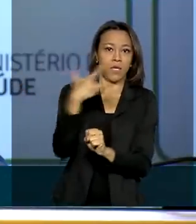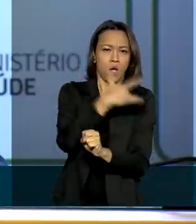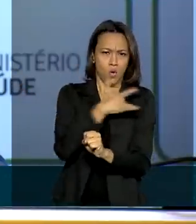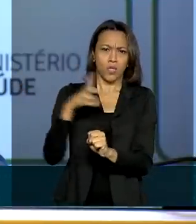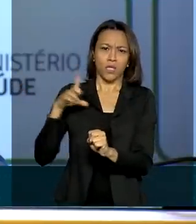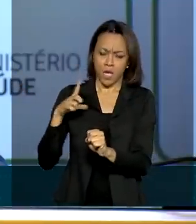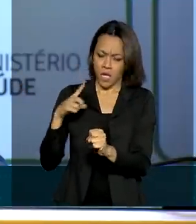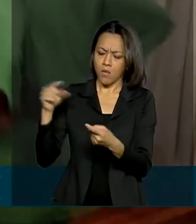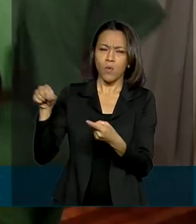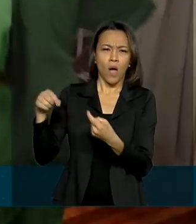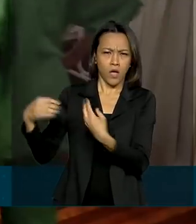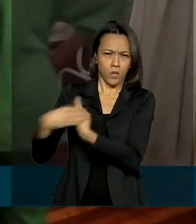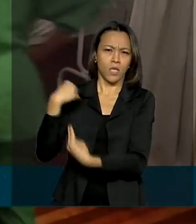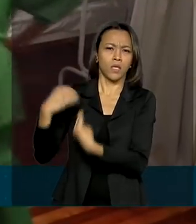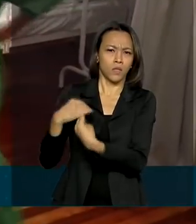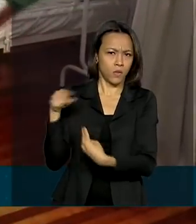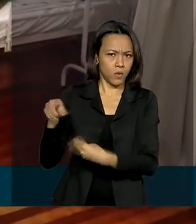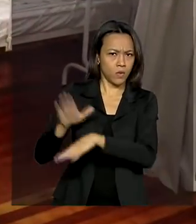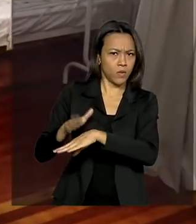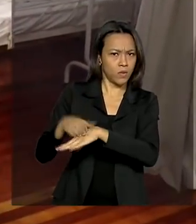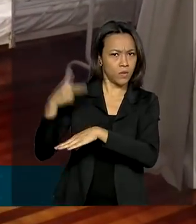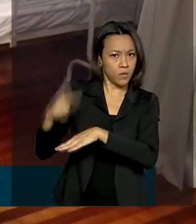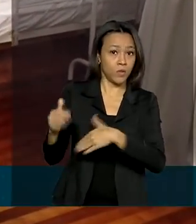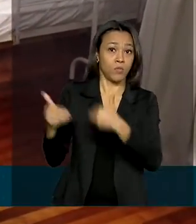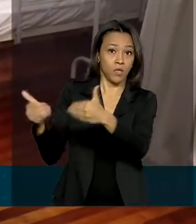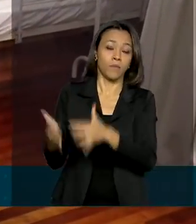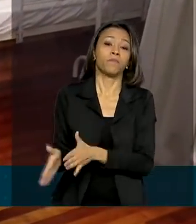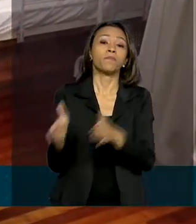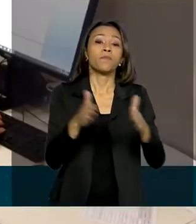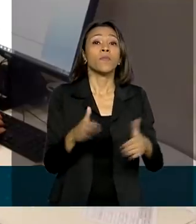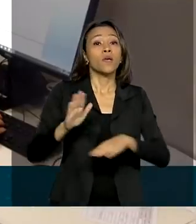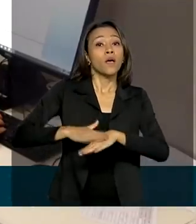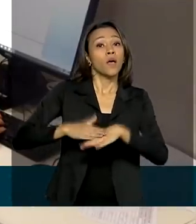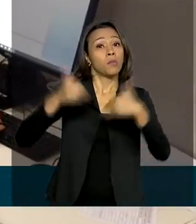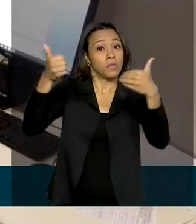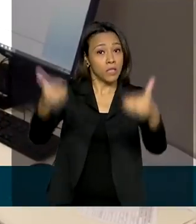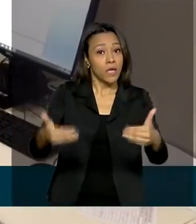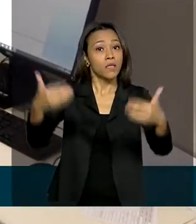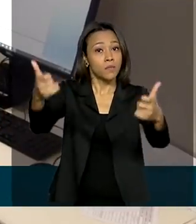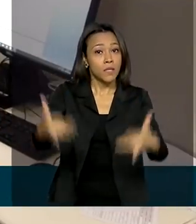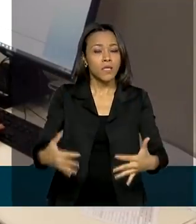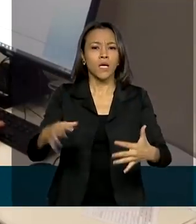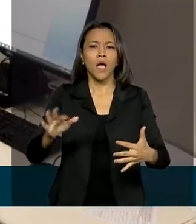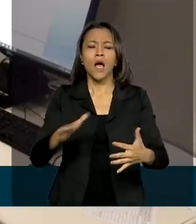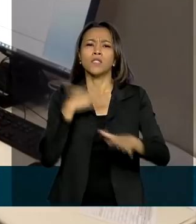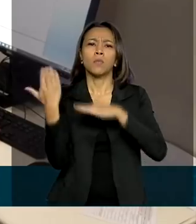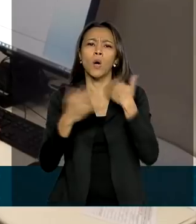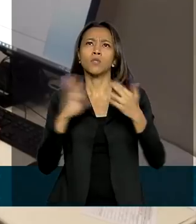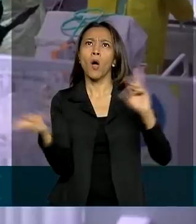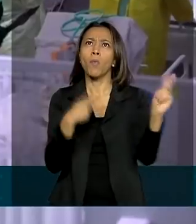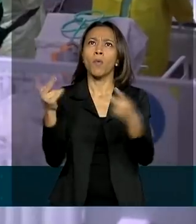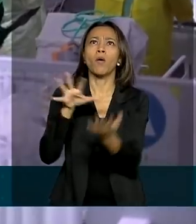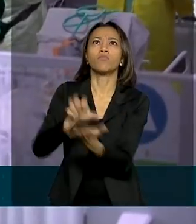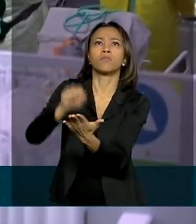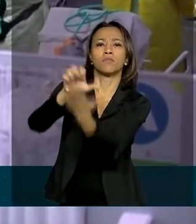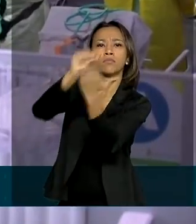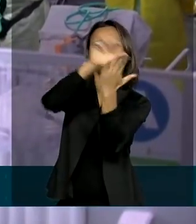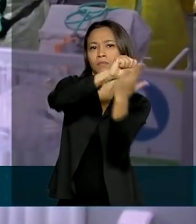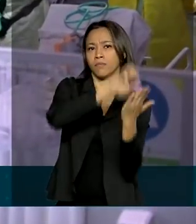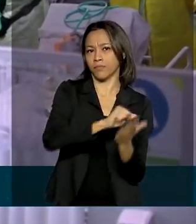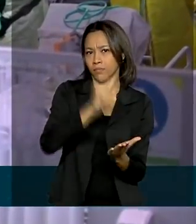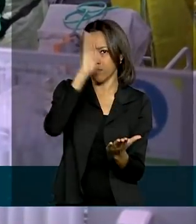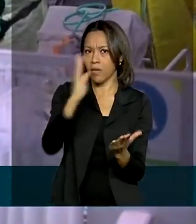orientações do Ministério da Saúde. De acordo com o Ministério da Saúde, o registro de novos óbitos por Covid-19 no país